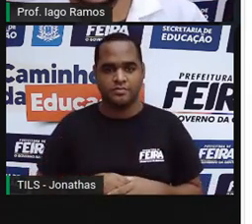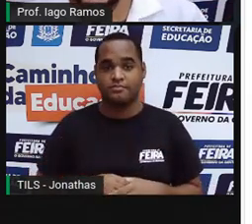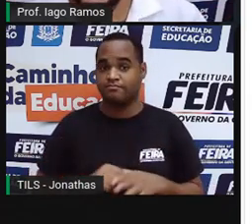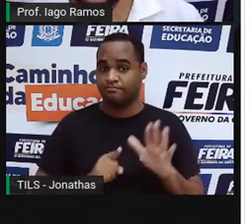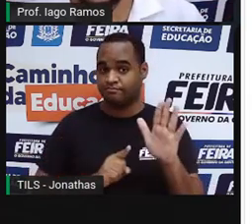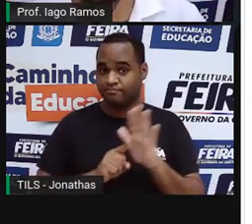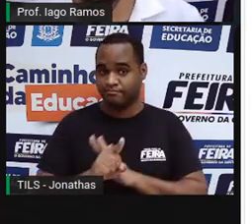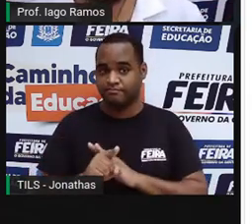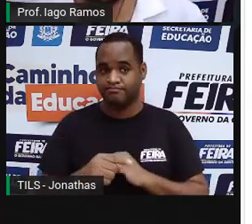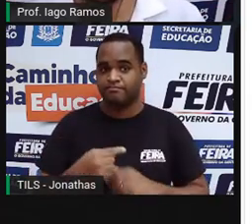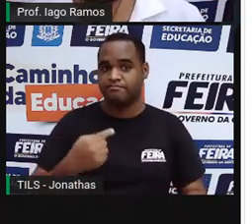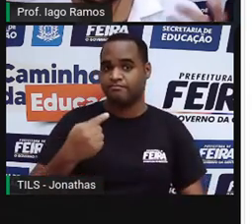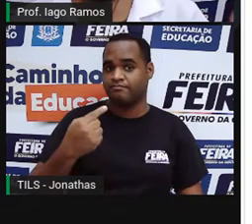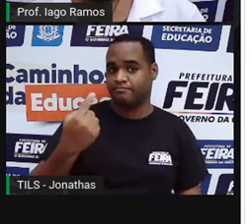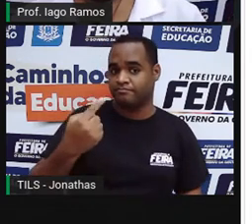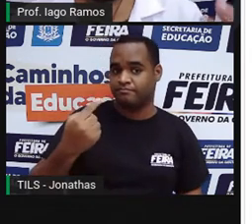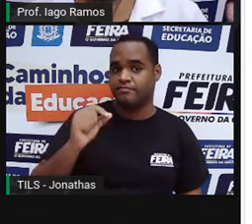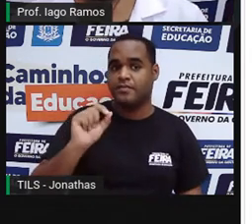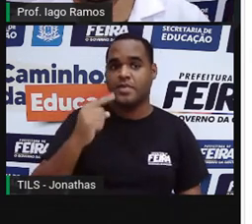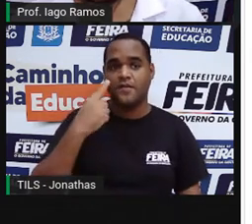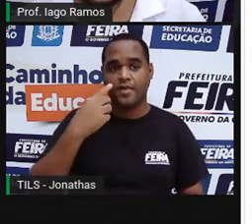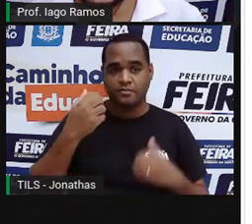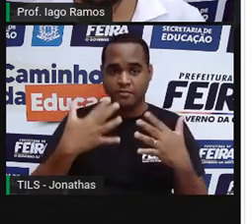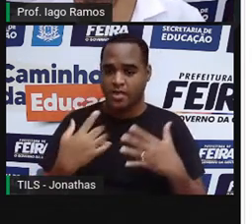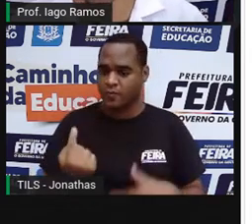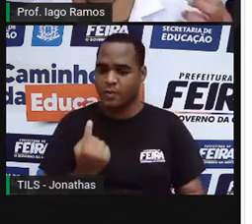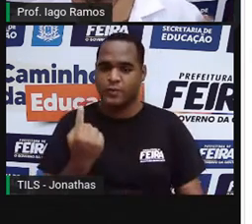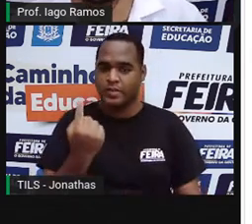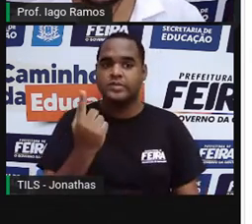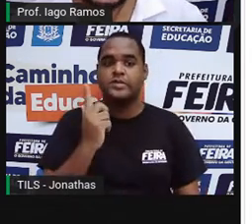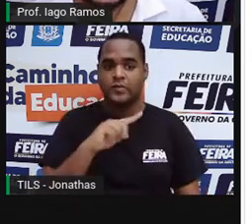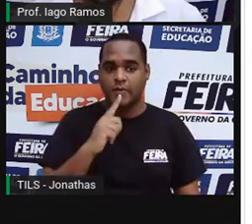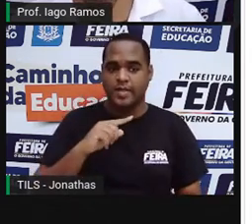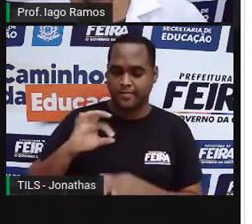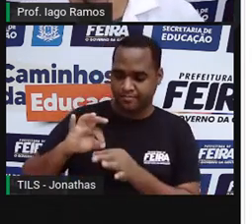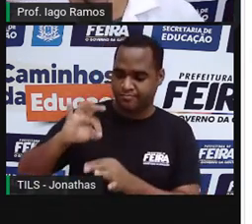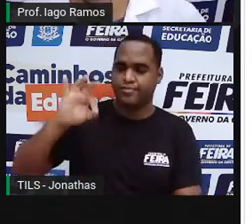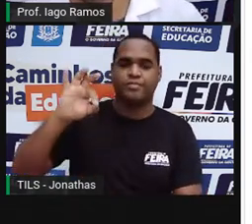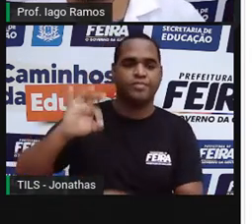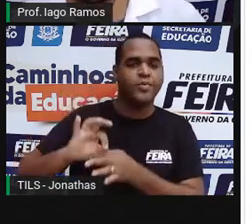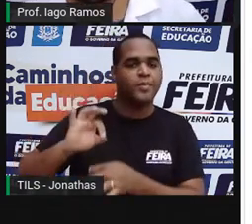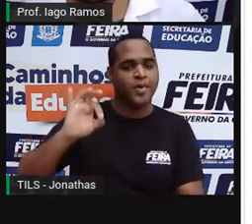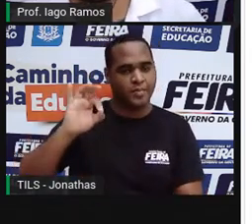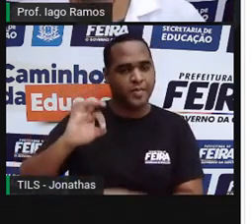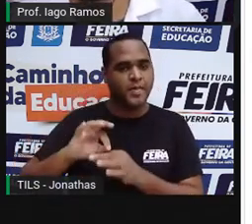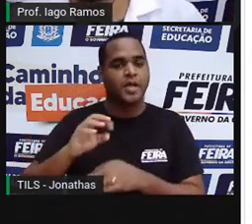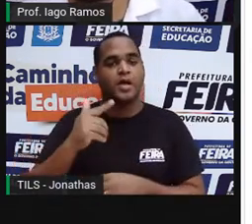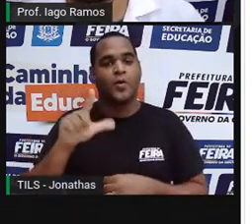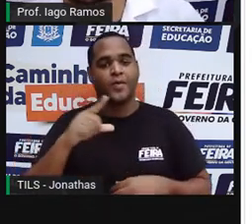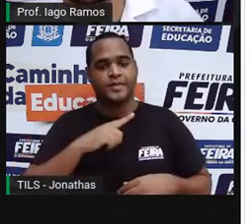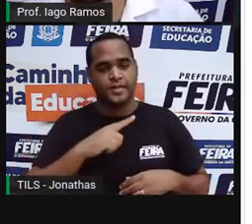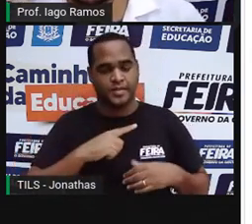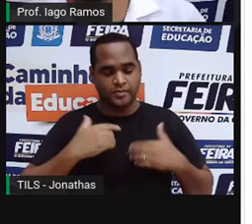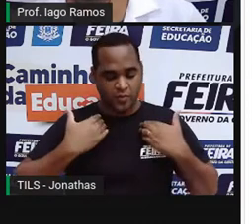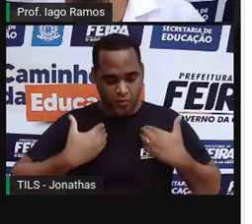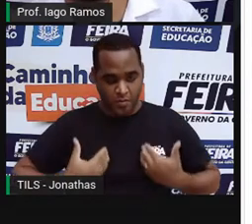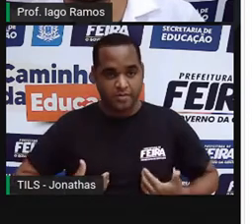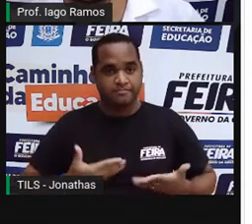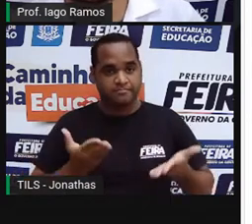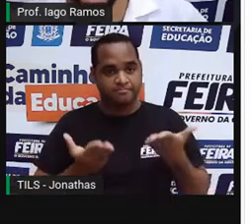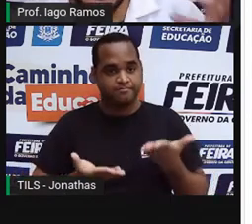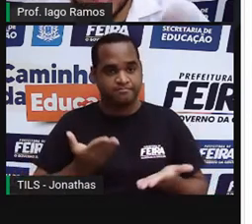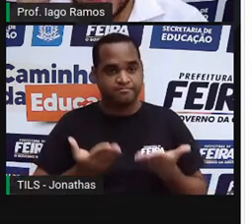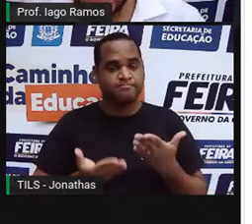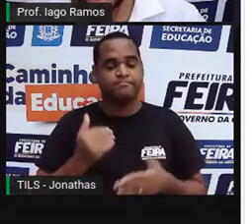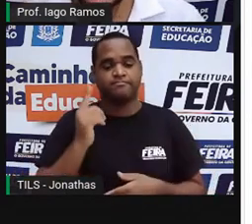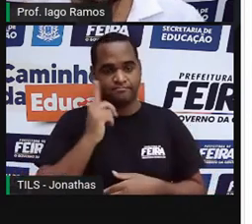pergunta, né? Primeiro, entenda que a altura dá para ser medido, é grandeza. Massa corporal dá para ser medido, é grandeza.